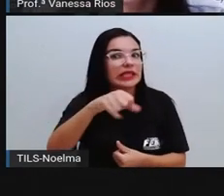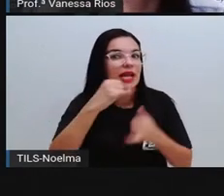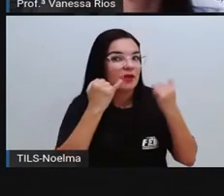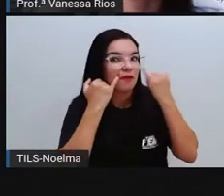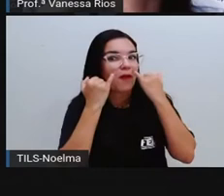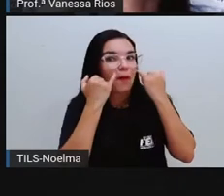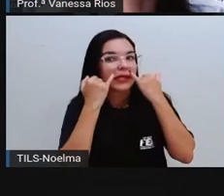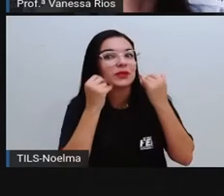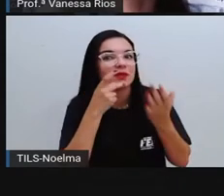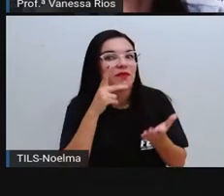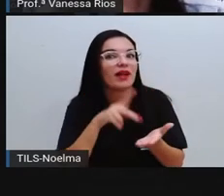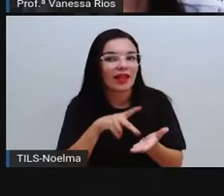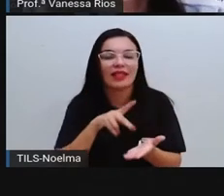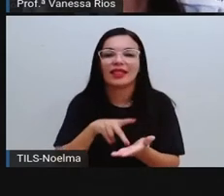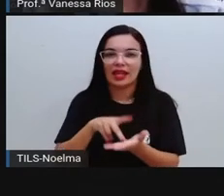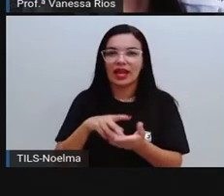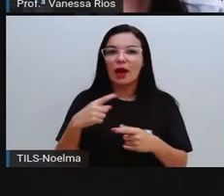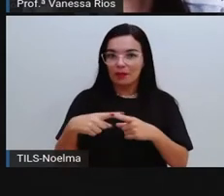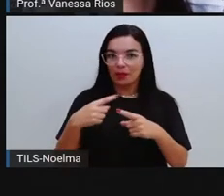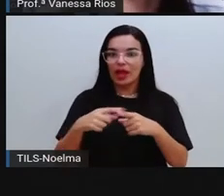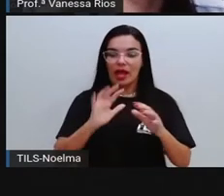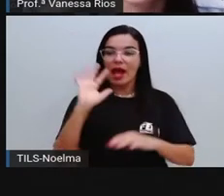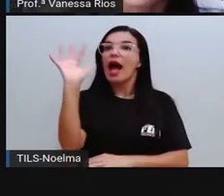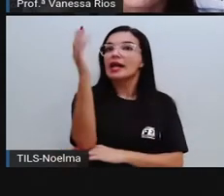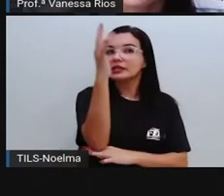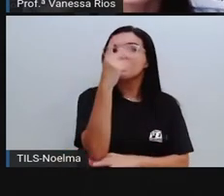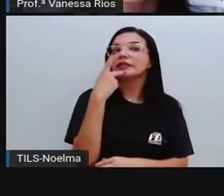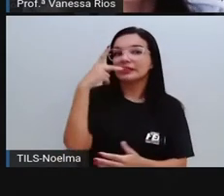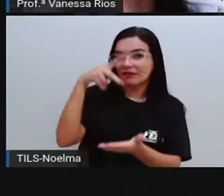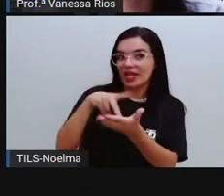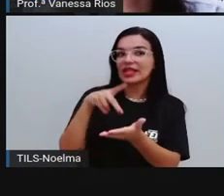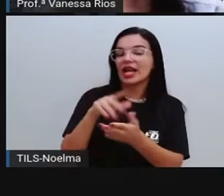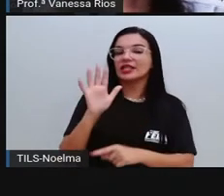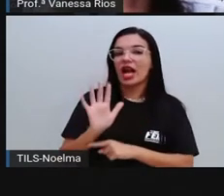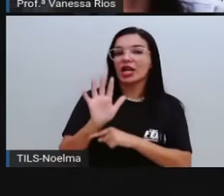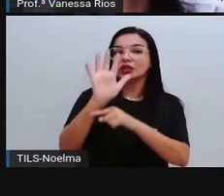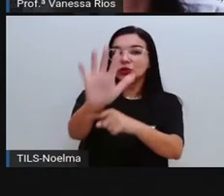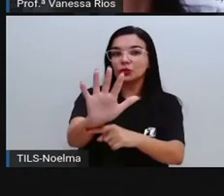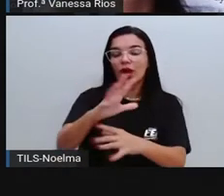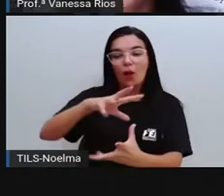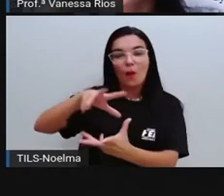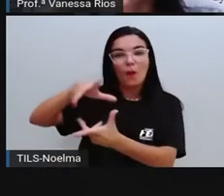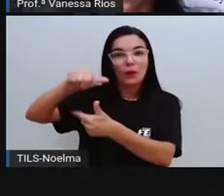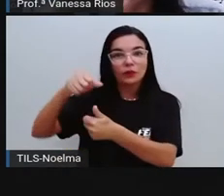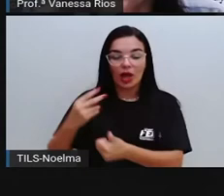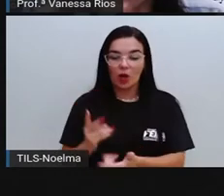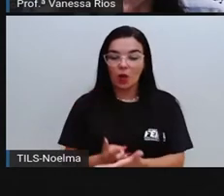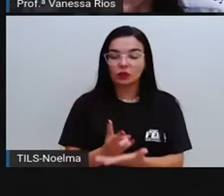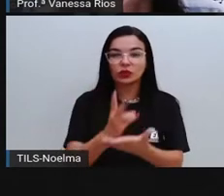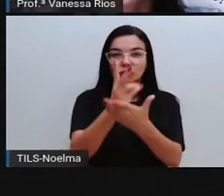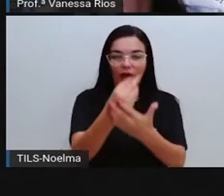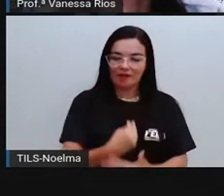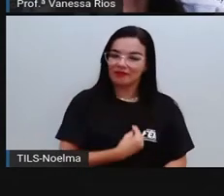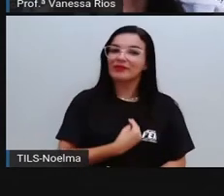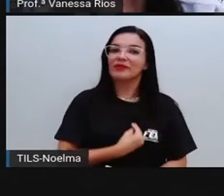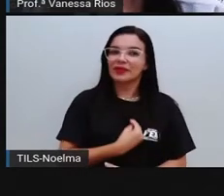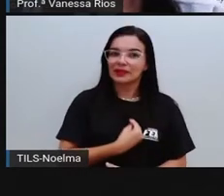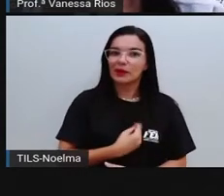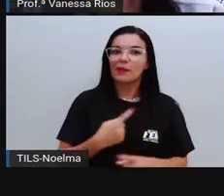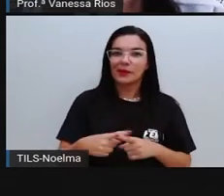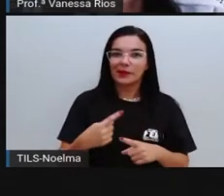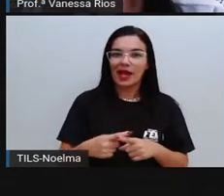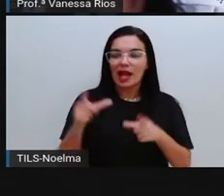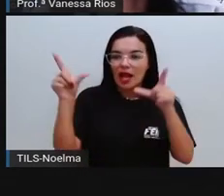realmente dentro desse processo aí, dentro da fotossíntese, a renovar a quantidade de oxigênio presente na